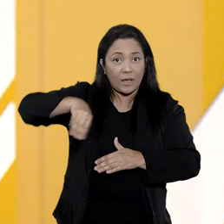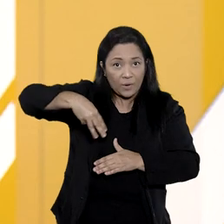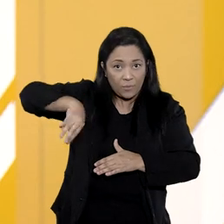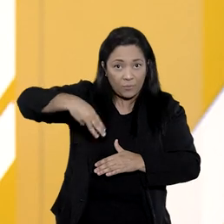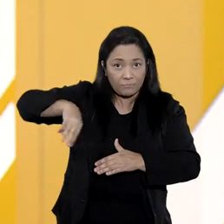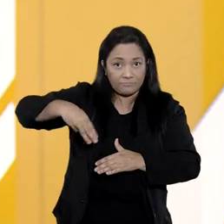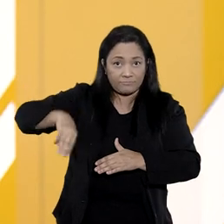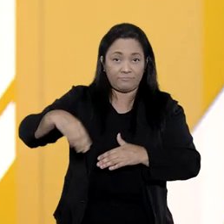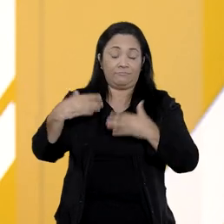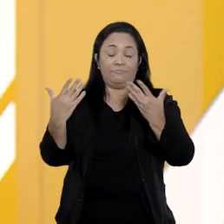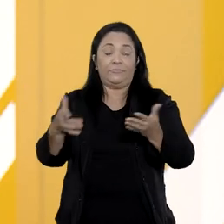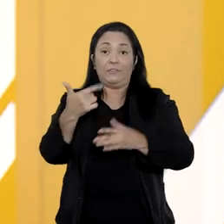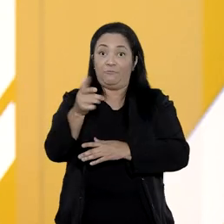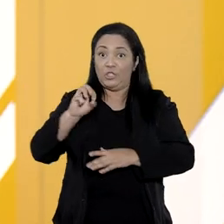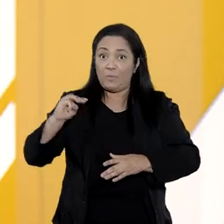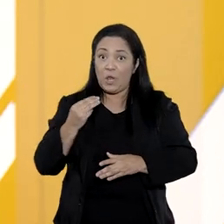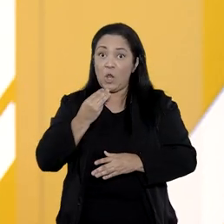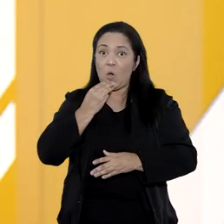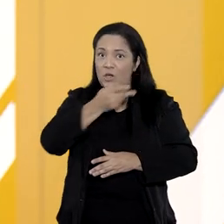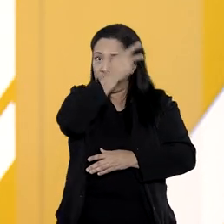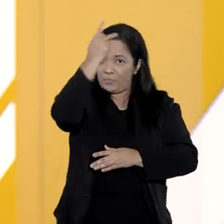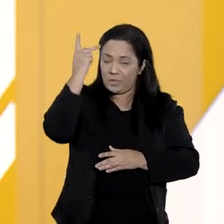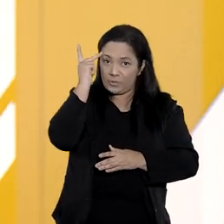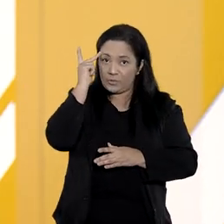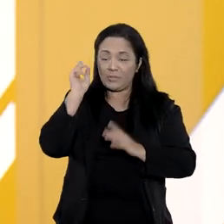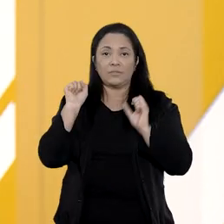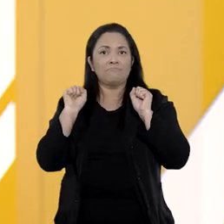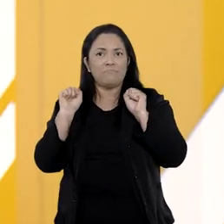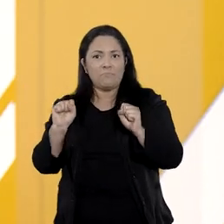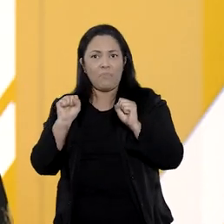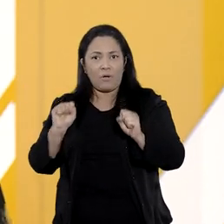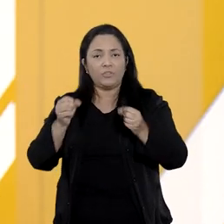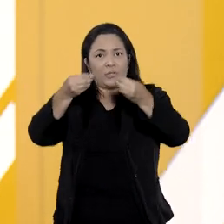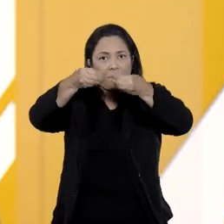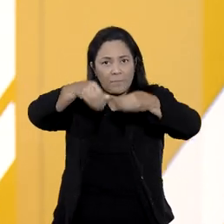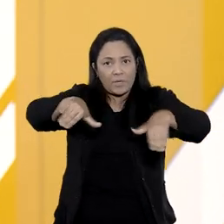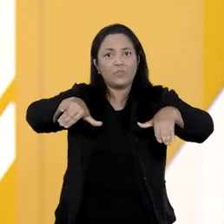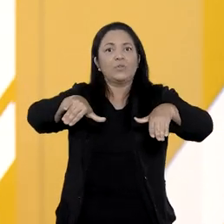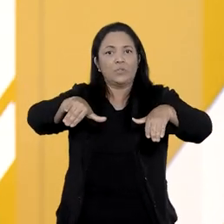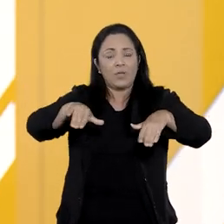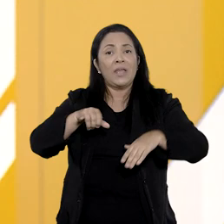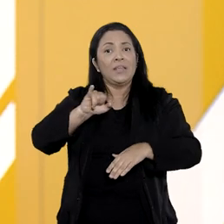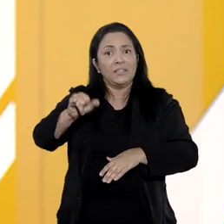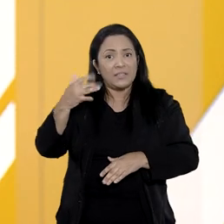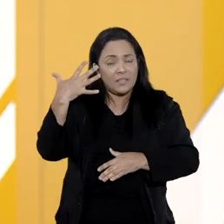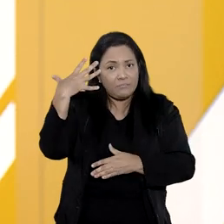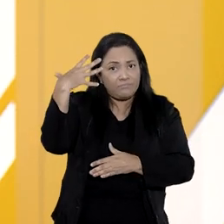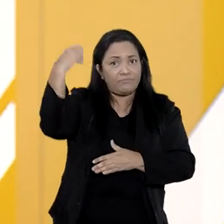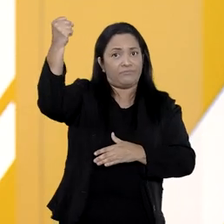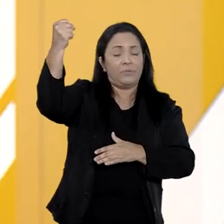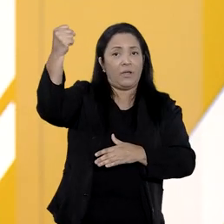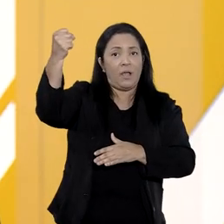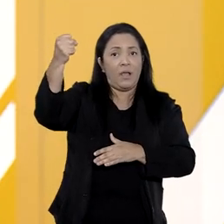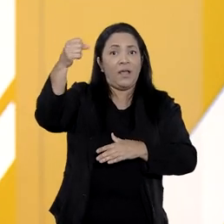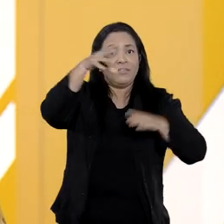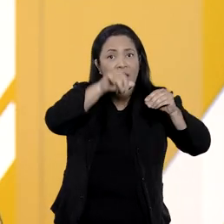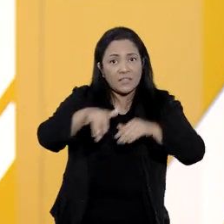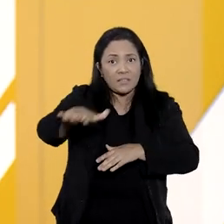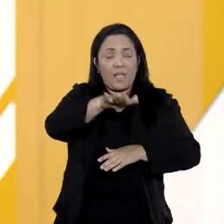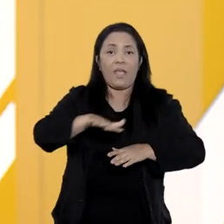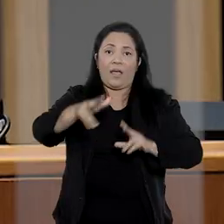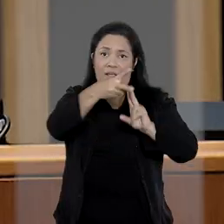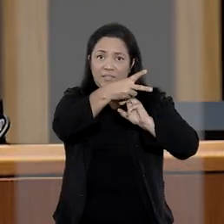decisão monocrática, ao menos 20 milhões de pessoas poderiam ser prejudicadas com a interrupção no fornecimento de